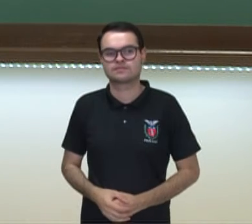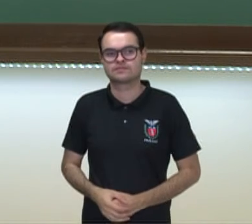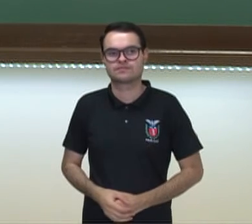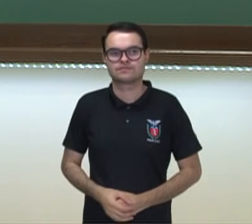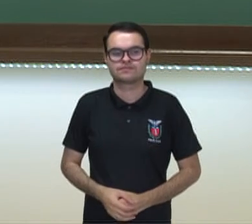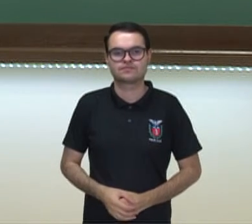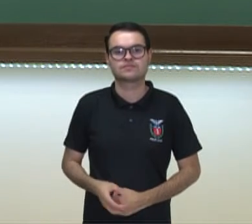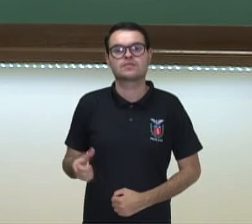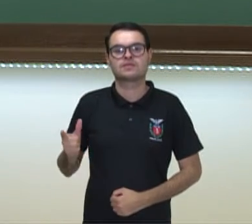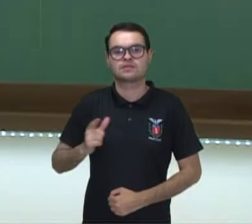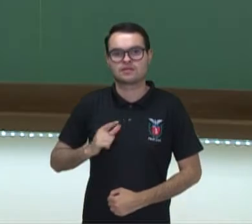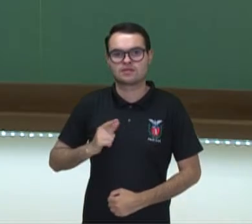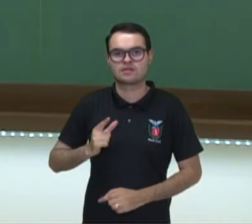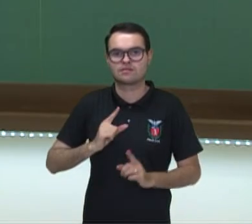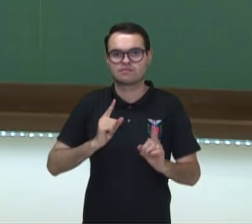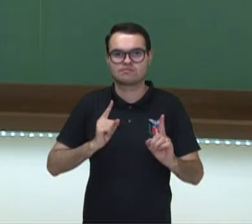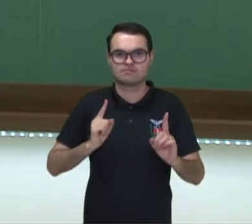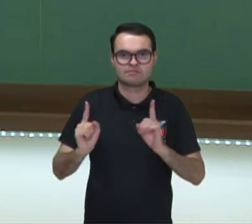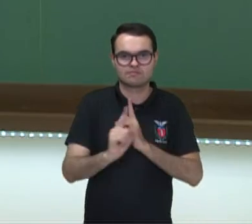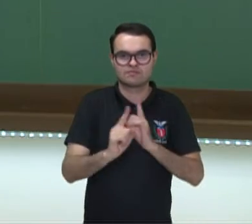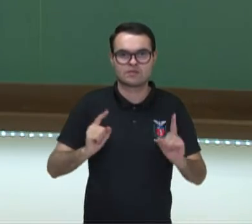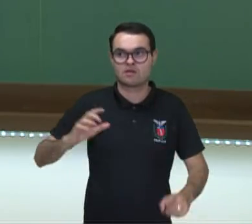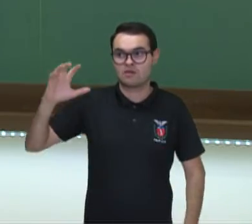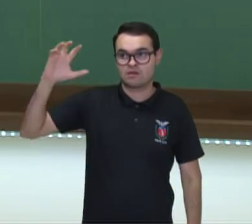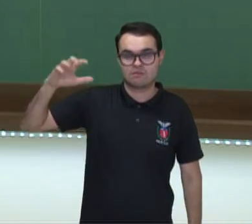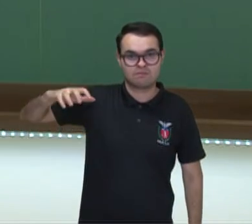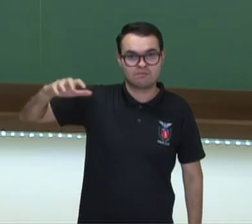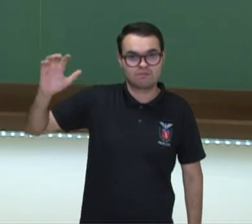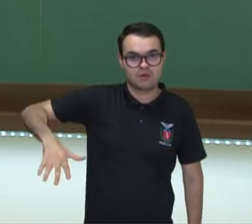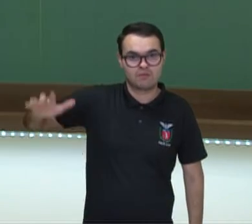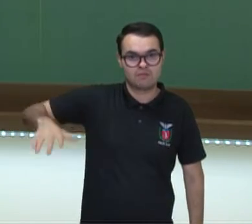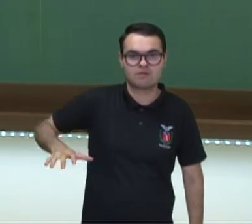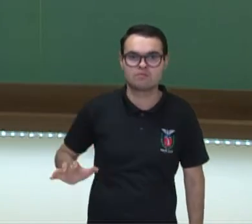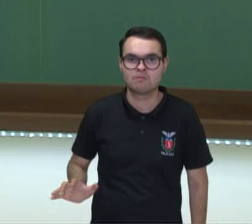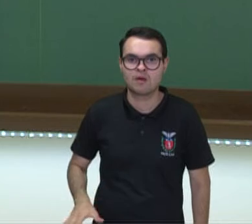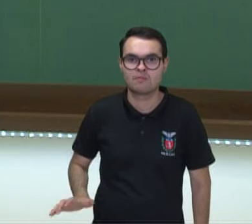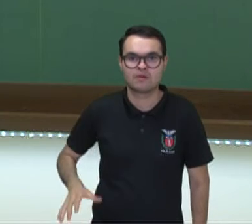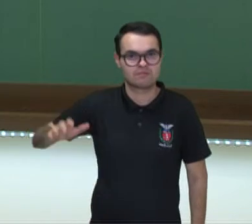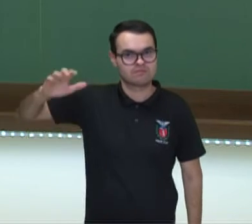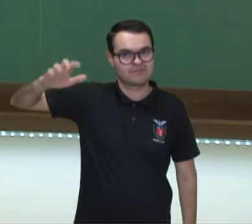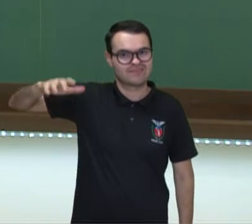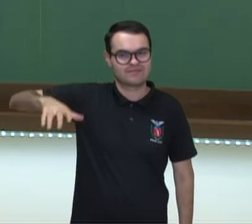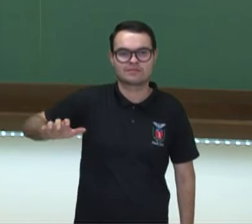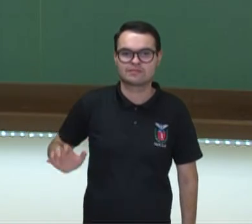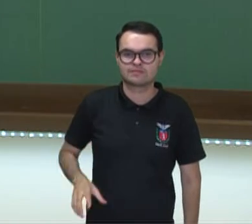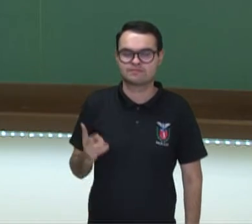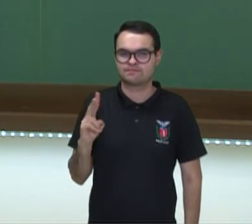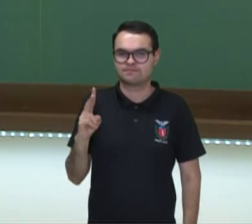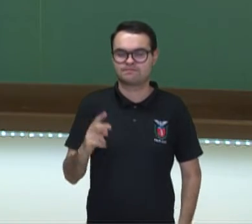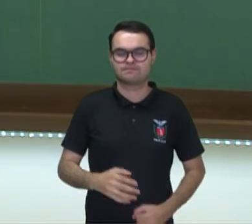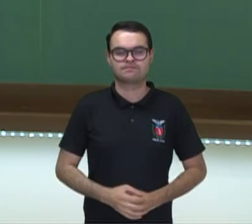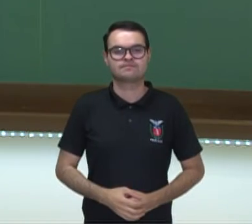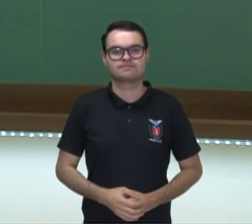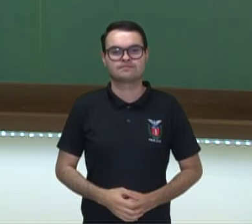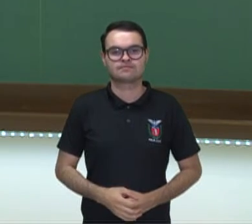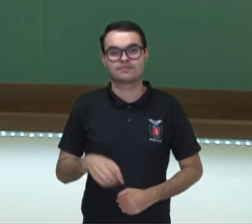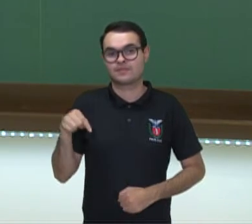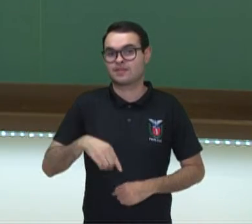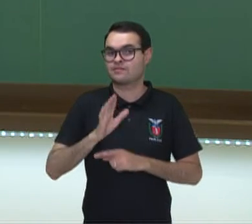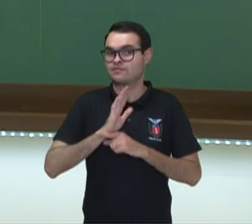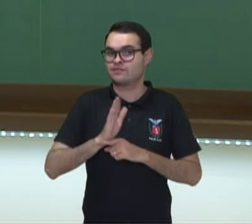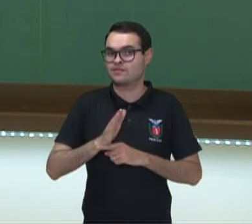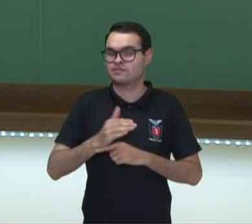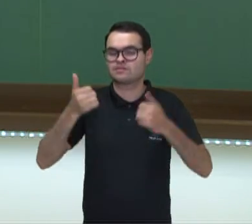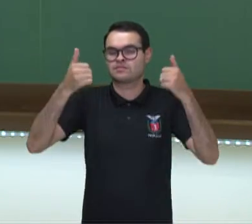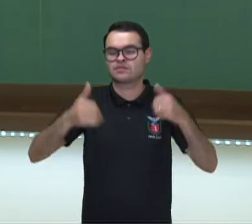O drible, como eu falei para vocês, pode ser alto ou baixo. E nesse vídeo,